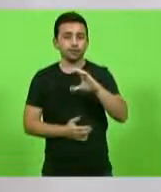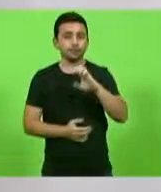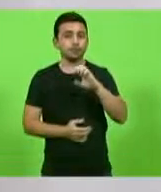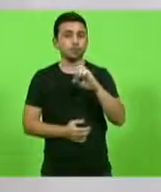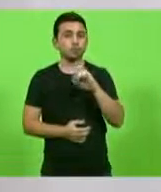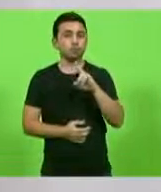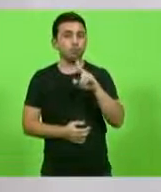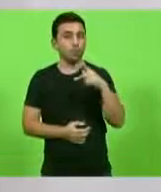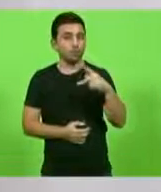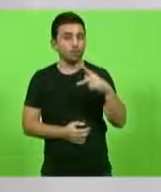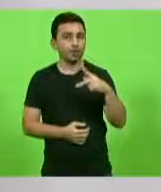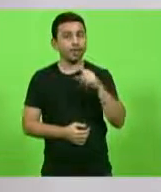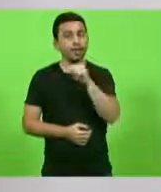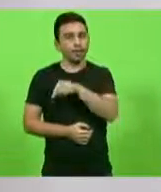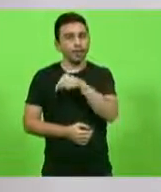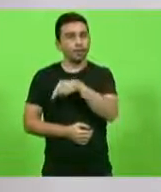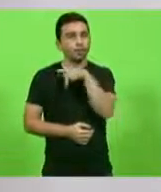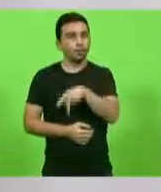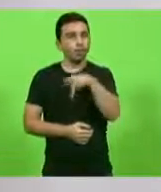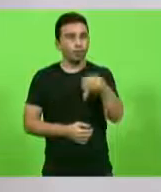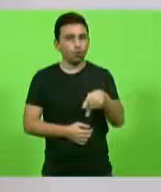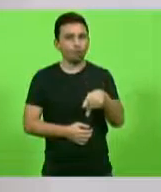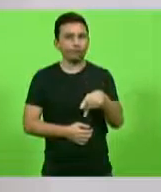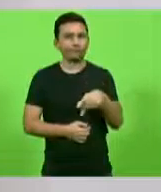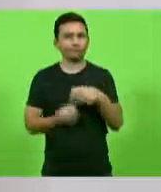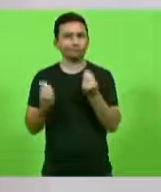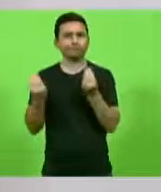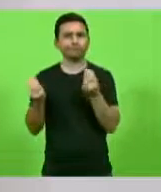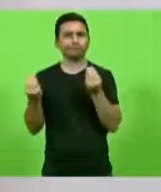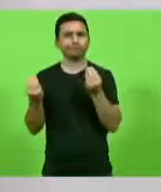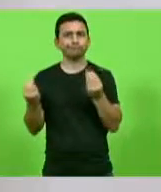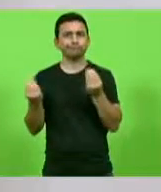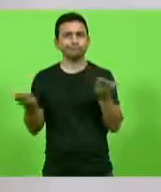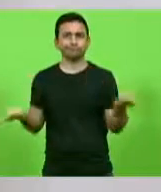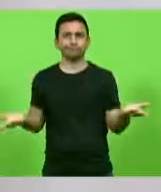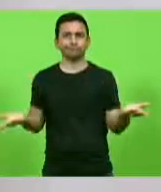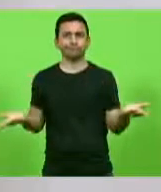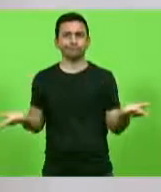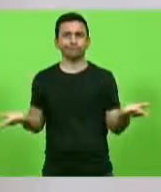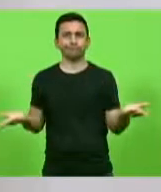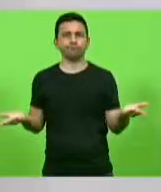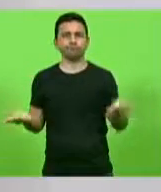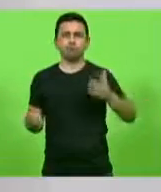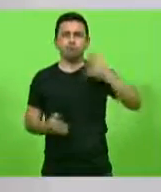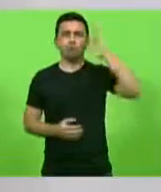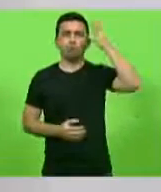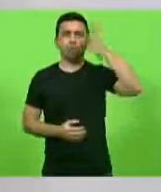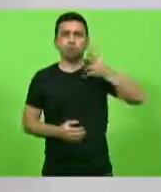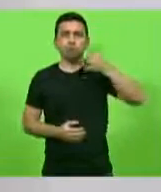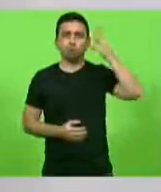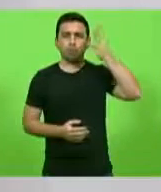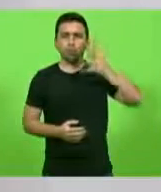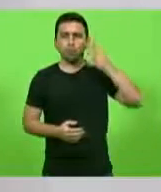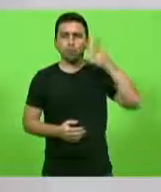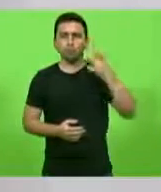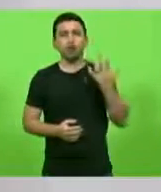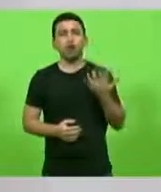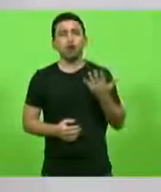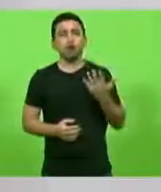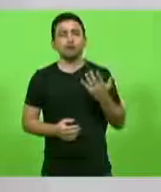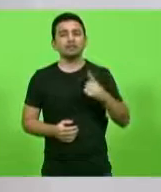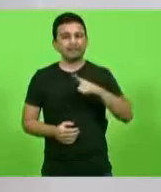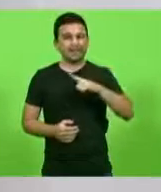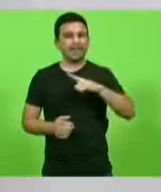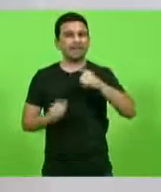hoje que esse professor atolemado faz esse tipo de discurso, de acordo com as diversas